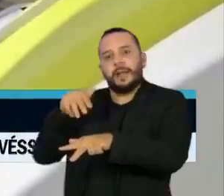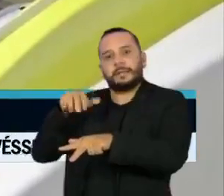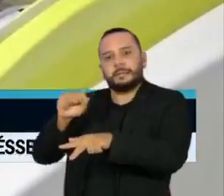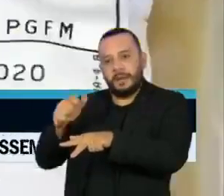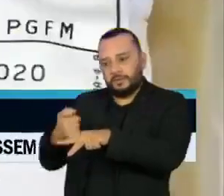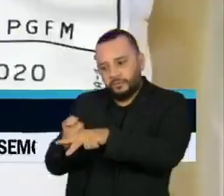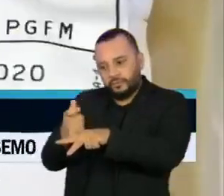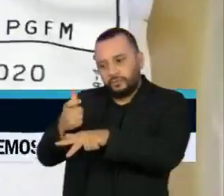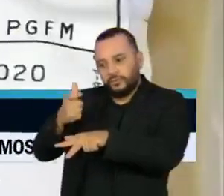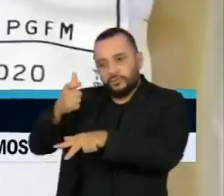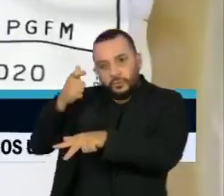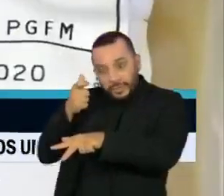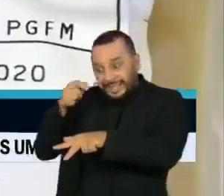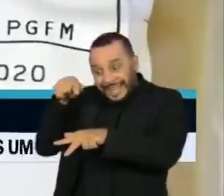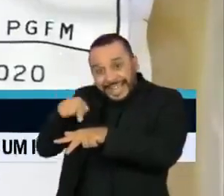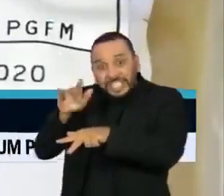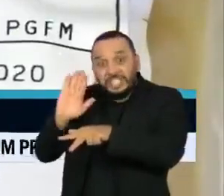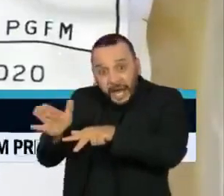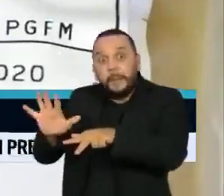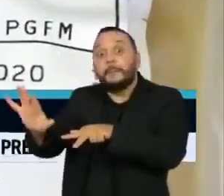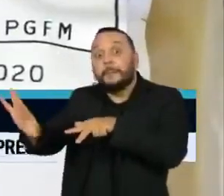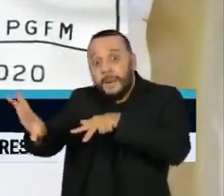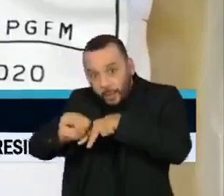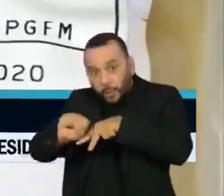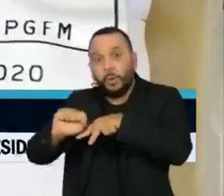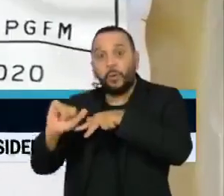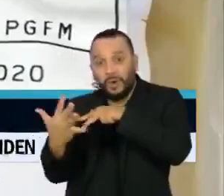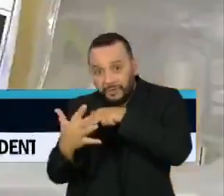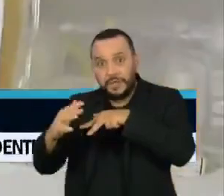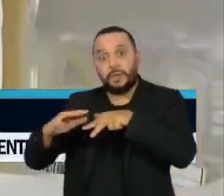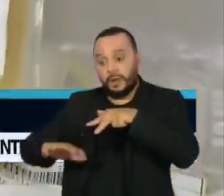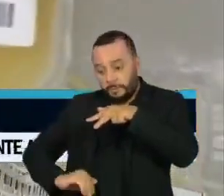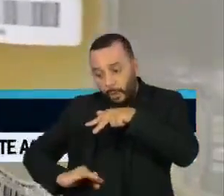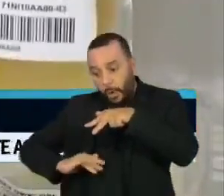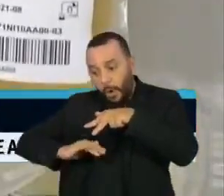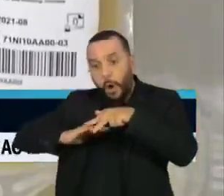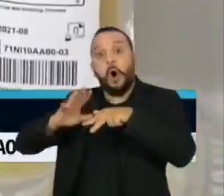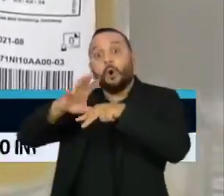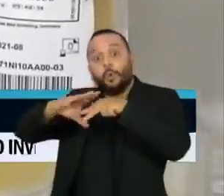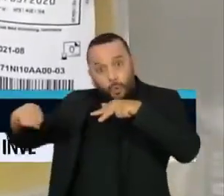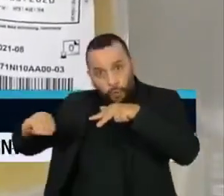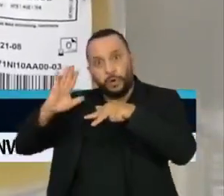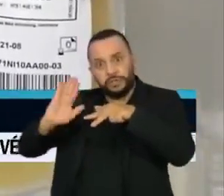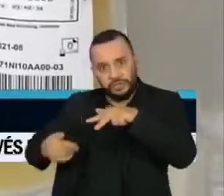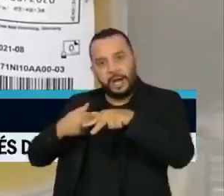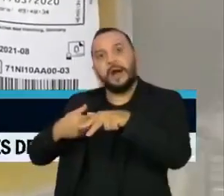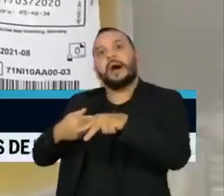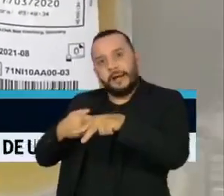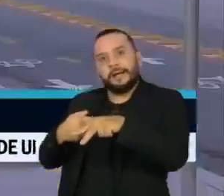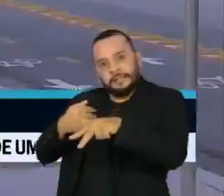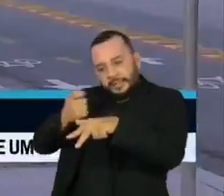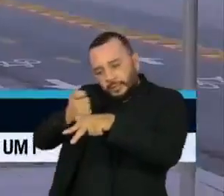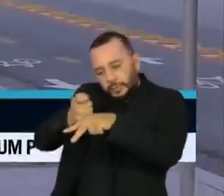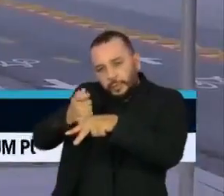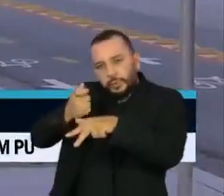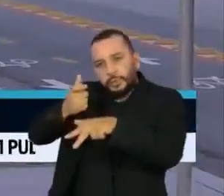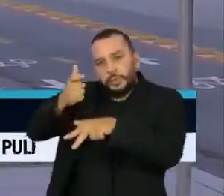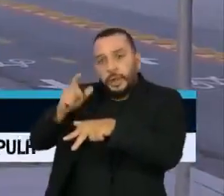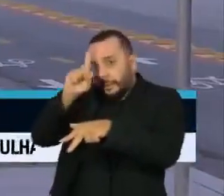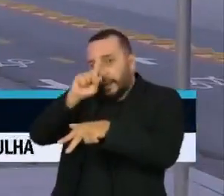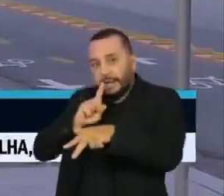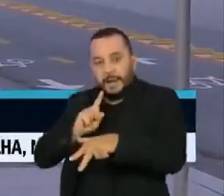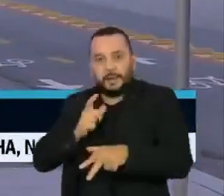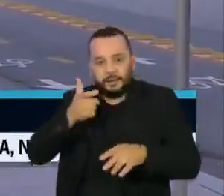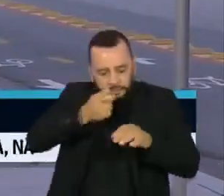transferir o sangue de quem já teve a covid-19 e, portanto, possui anticorpos para o tratamento de pacientes. Na capital